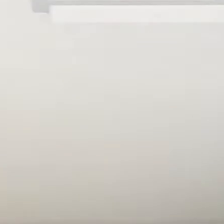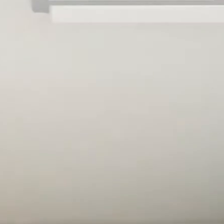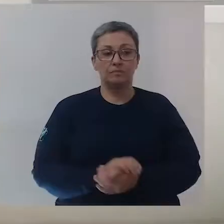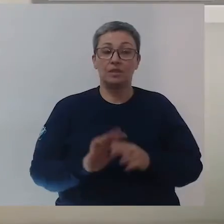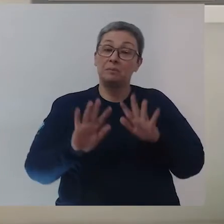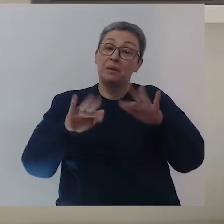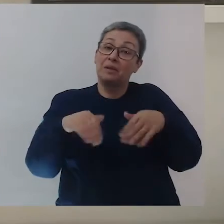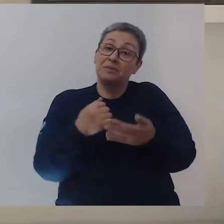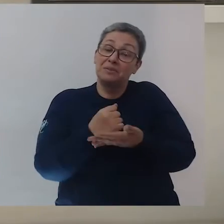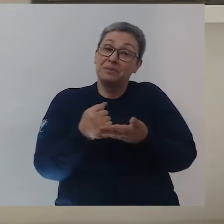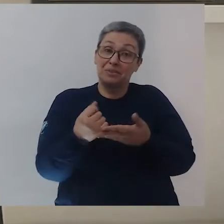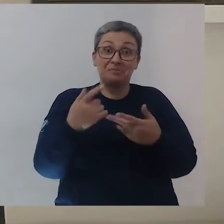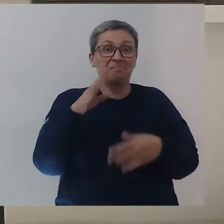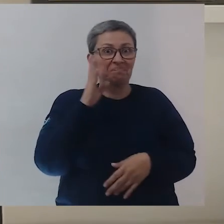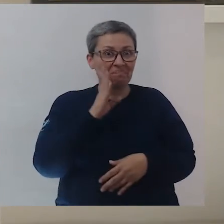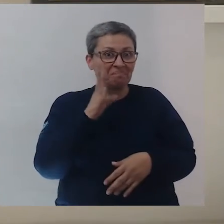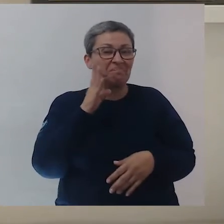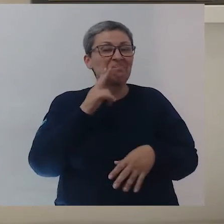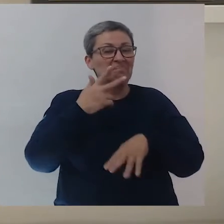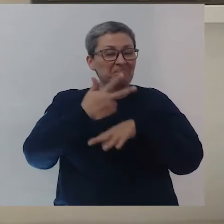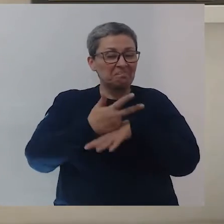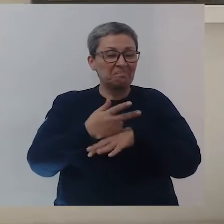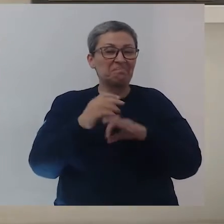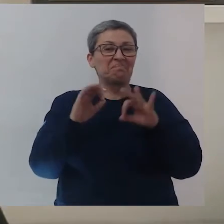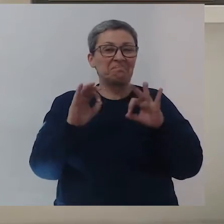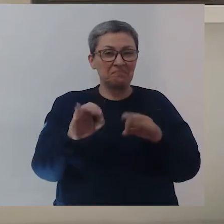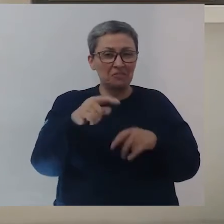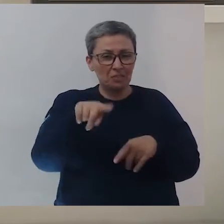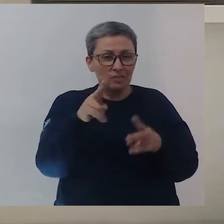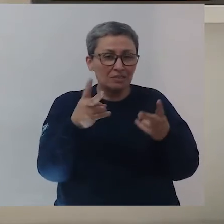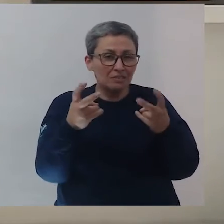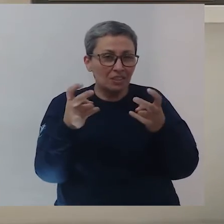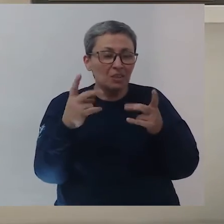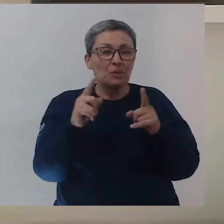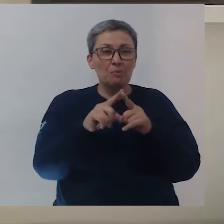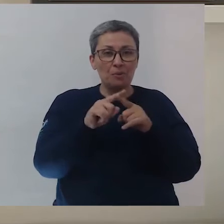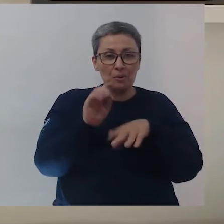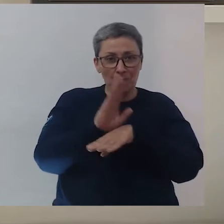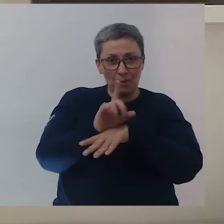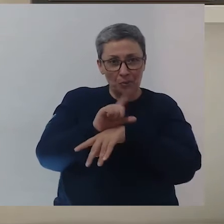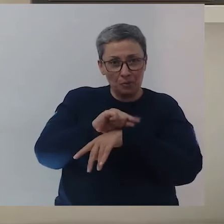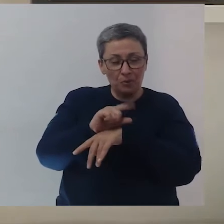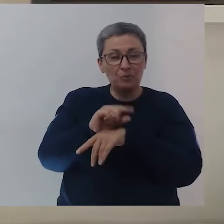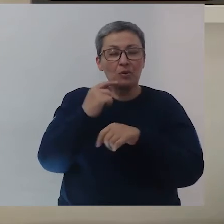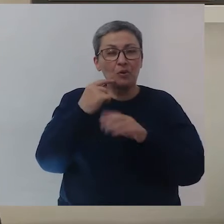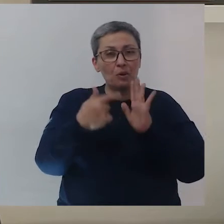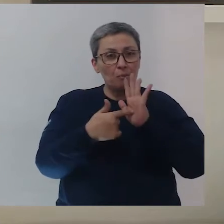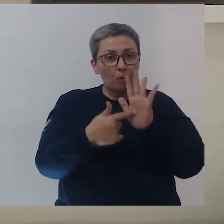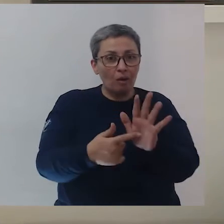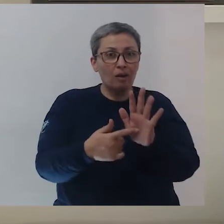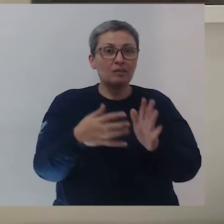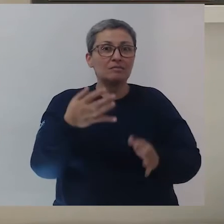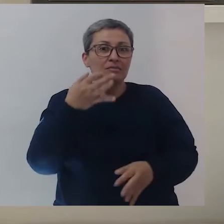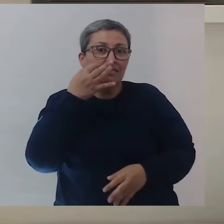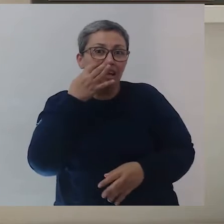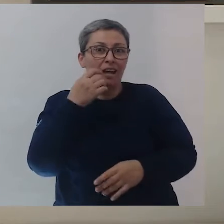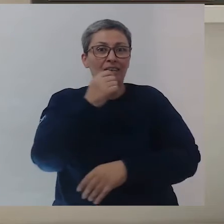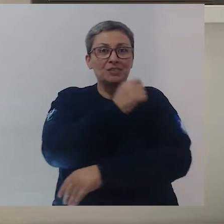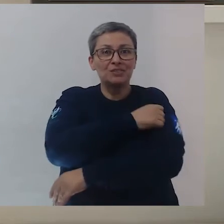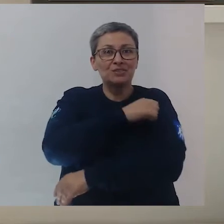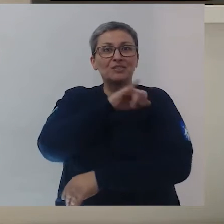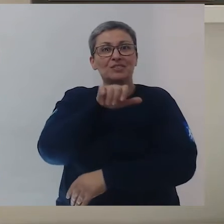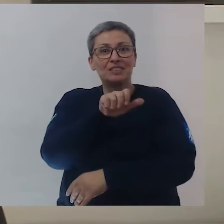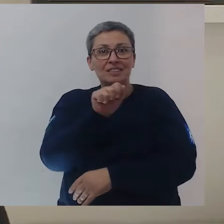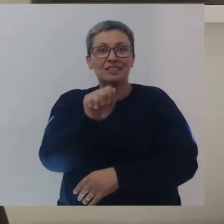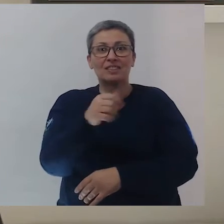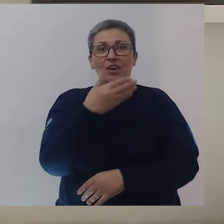Passou. Passou. Legal esse vídeo, né? Vocês perceberam que o curta, né? Que o vídeo aí traz depoimentos de alunos e alunas da